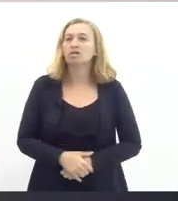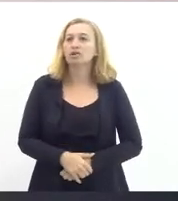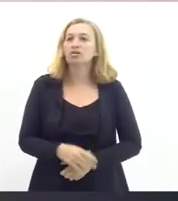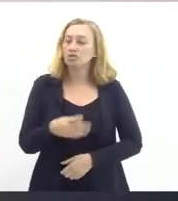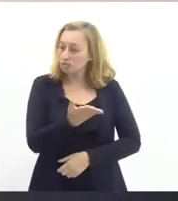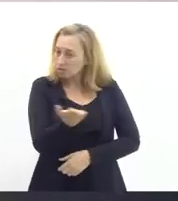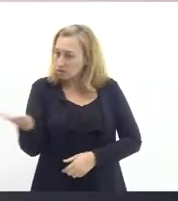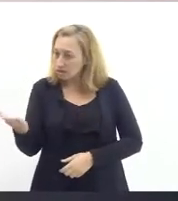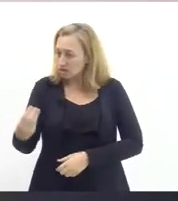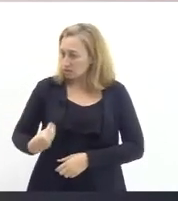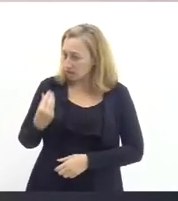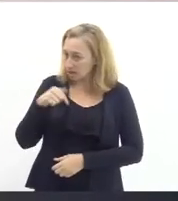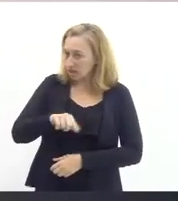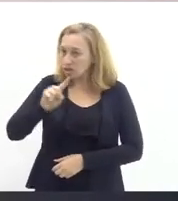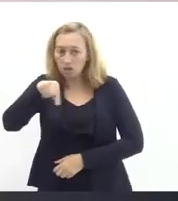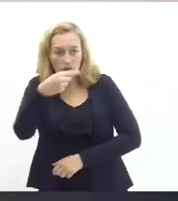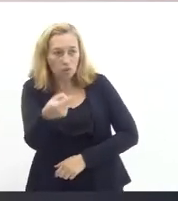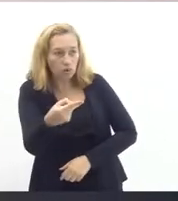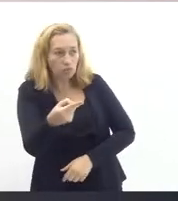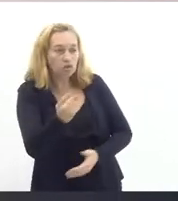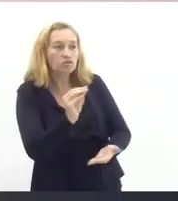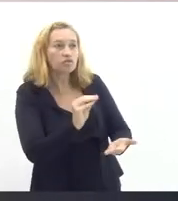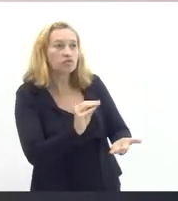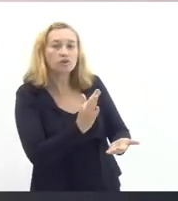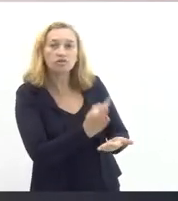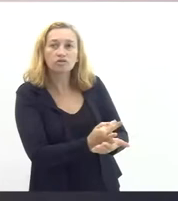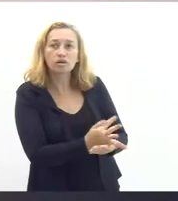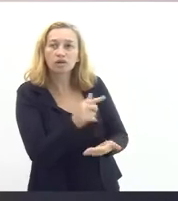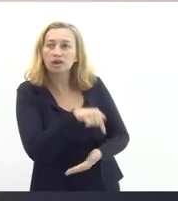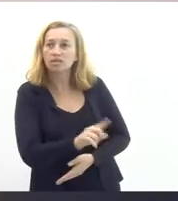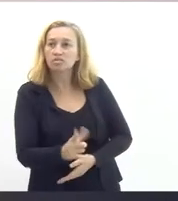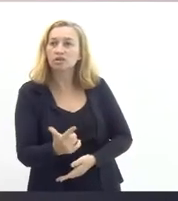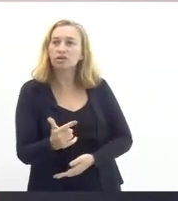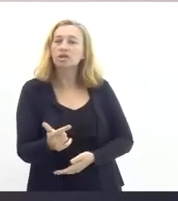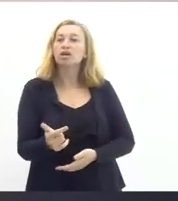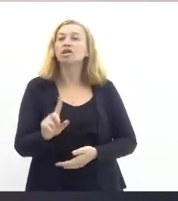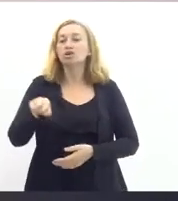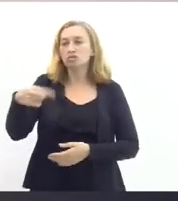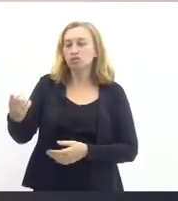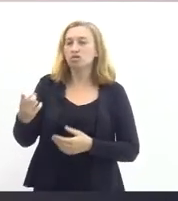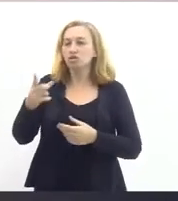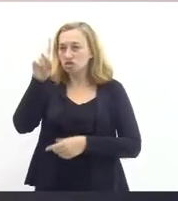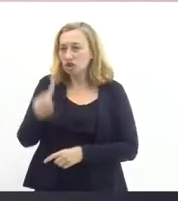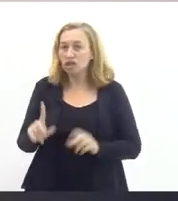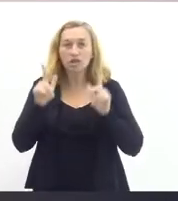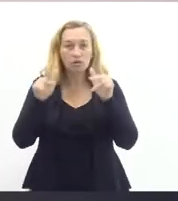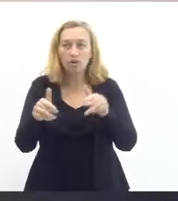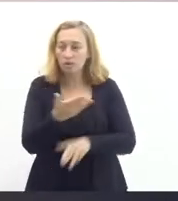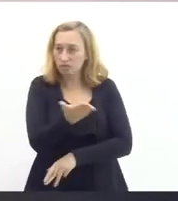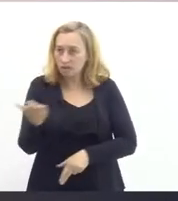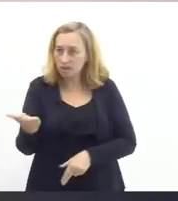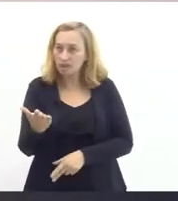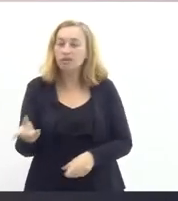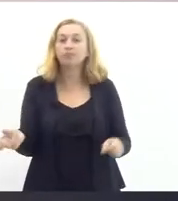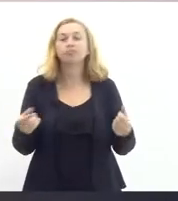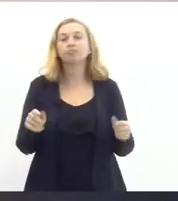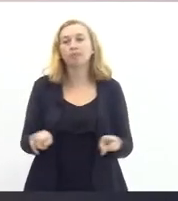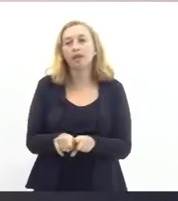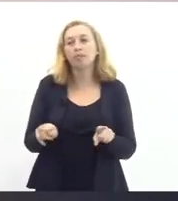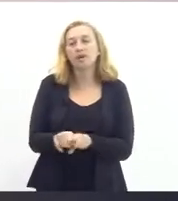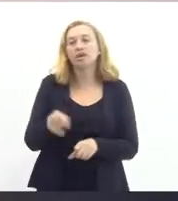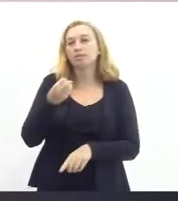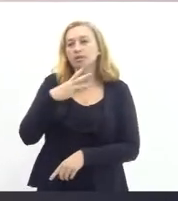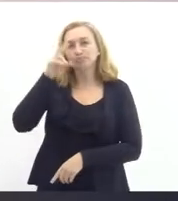vocês que estão aqui e de outros que não estão, mas que também têm a mesma expectativa e os mesmos direitos que vocês. Ao mesmo tempo, é bom lembrar, e já vou